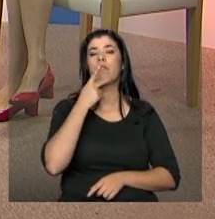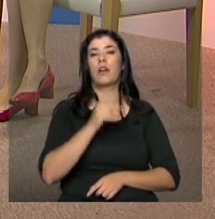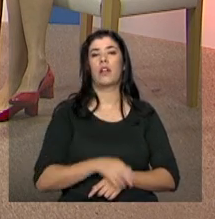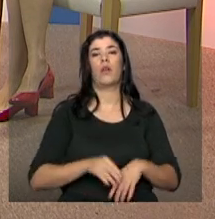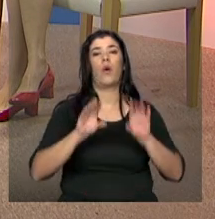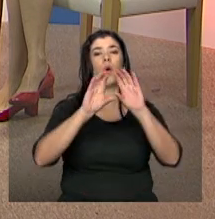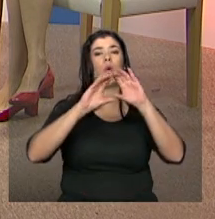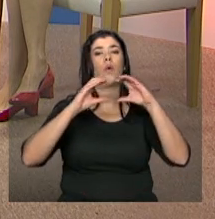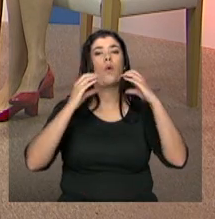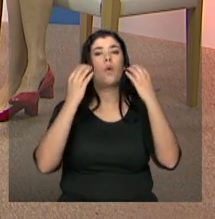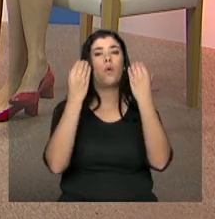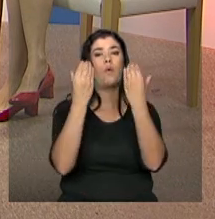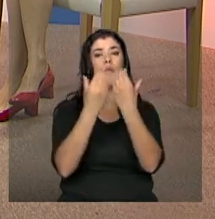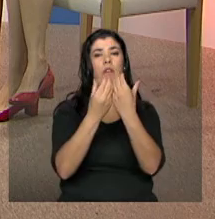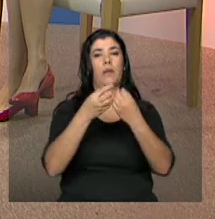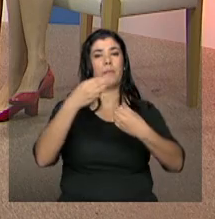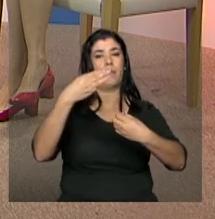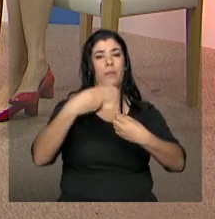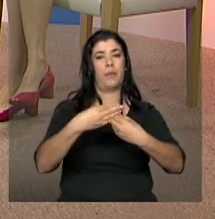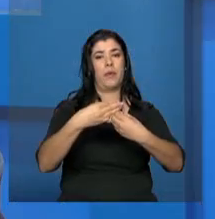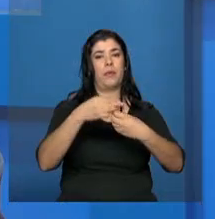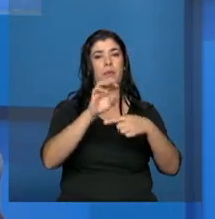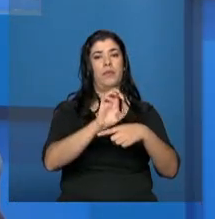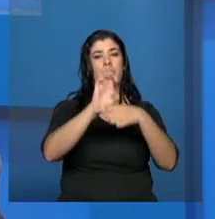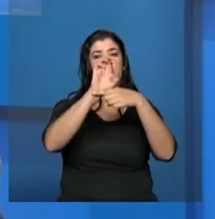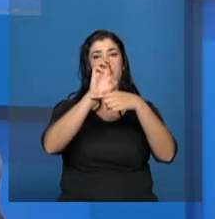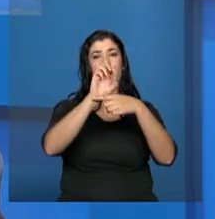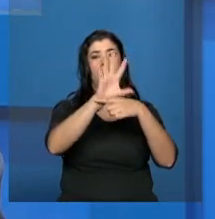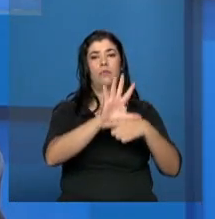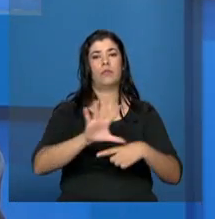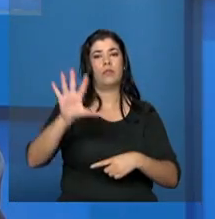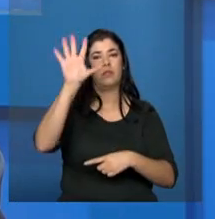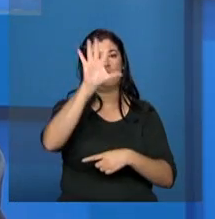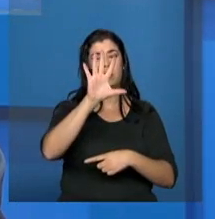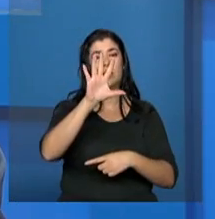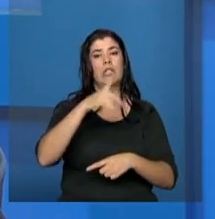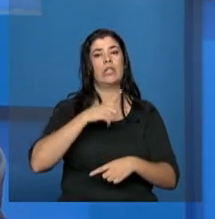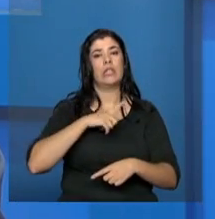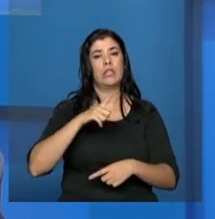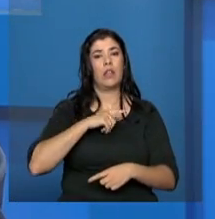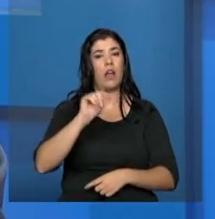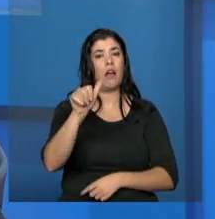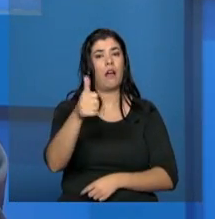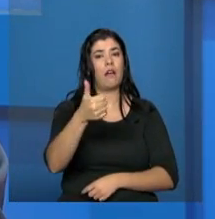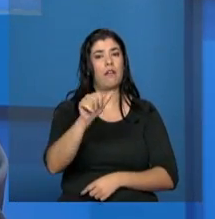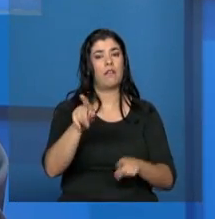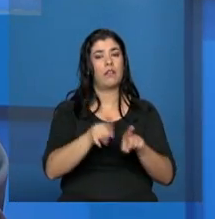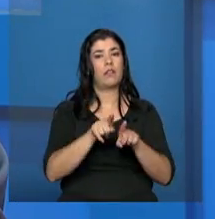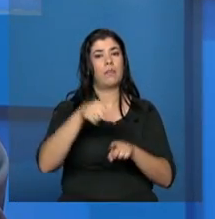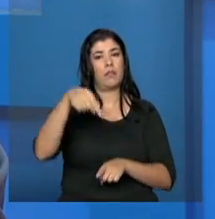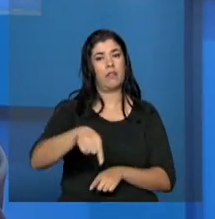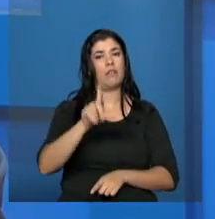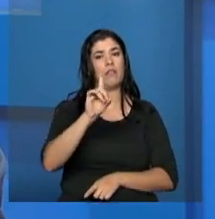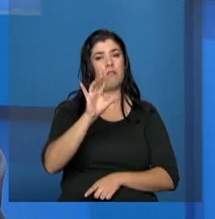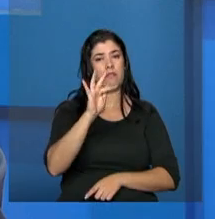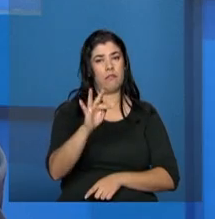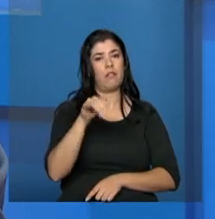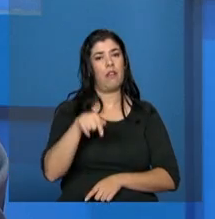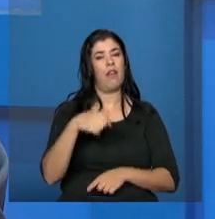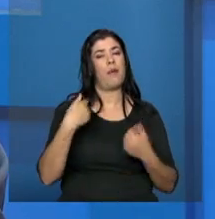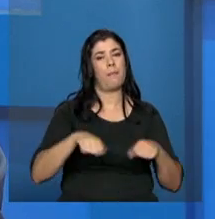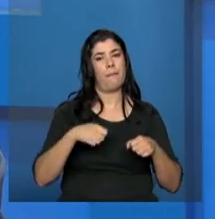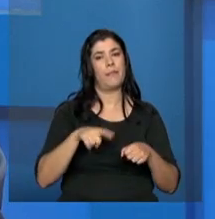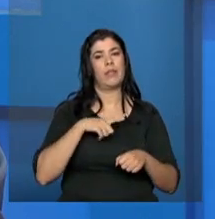municipais, estaduais e nacional, nós também temos o reconhecimento da conferência do Distrito Federal, que tem uma